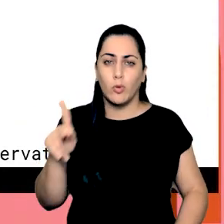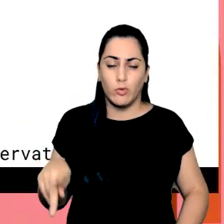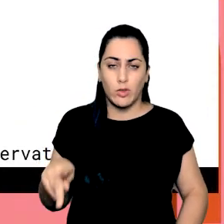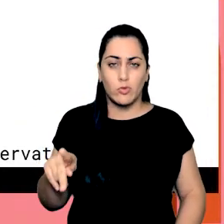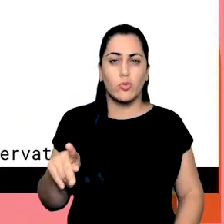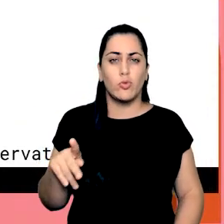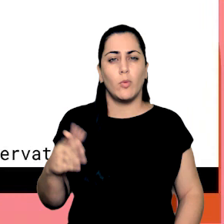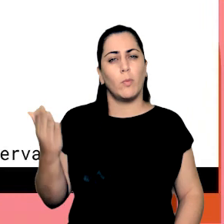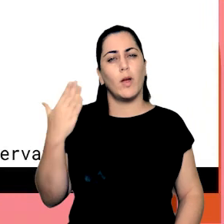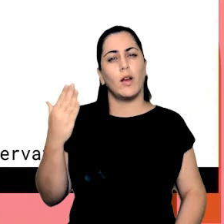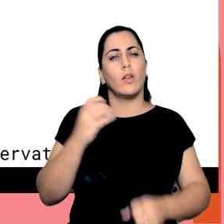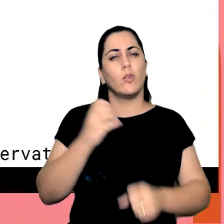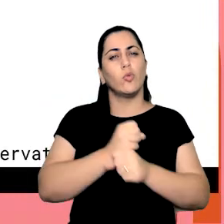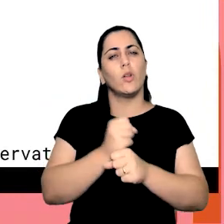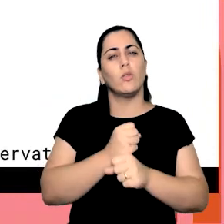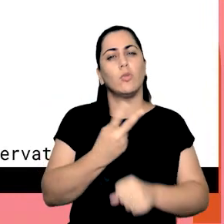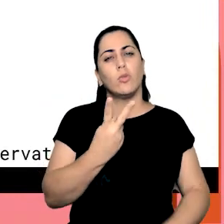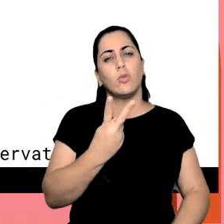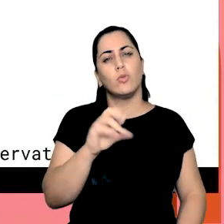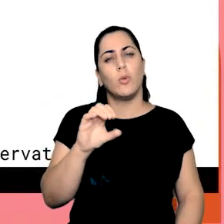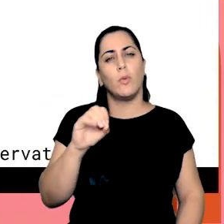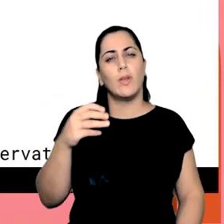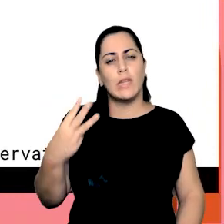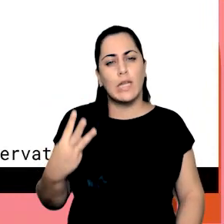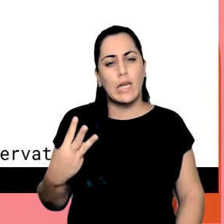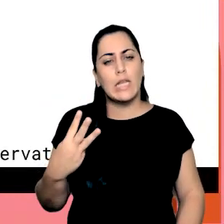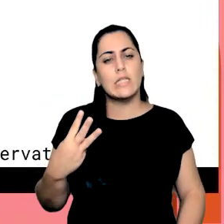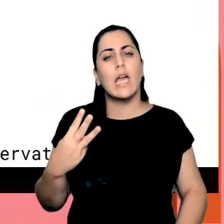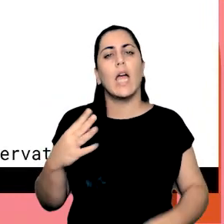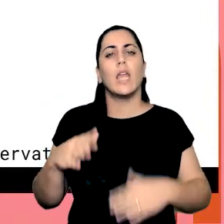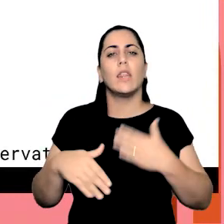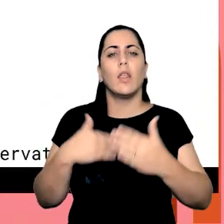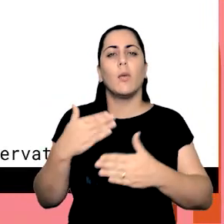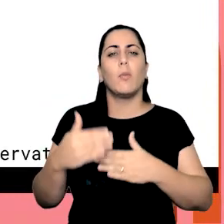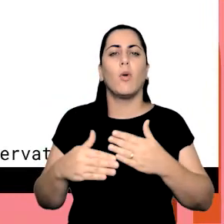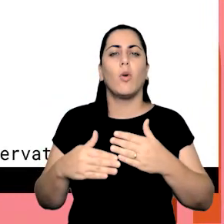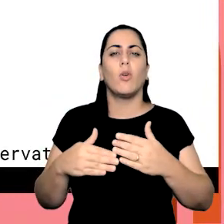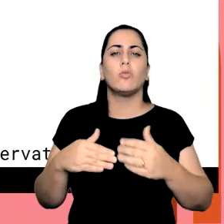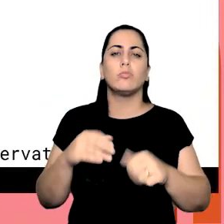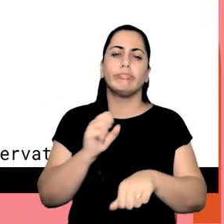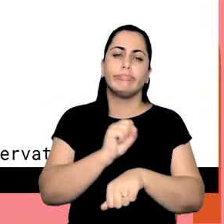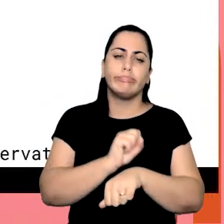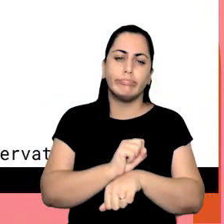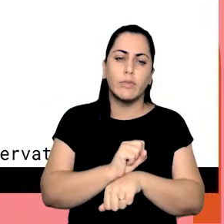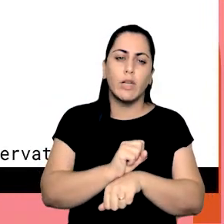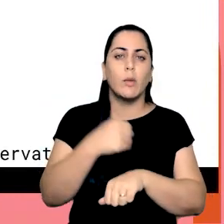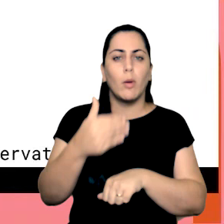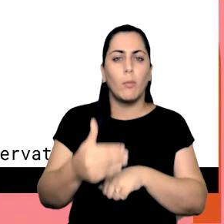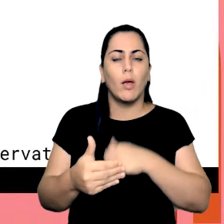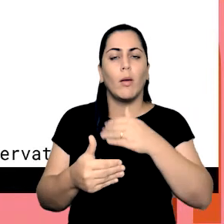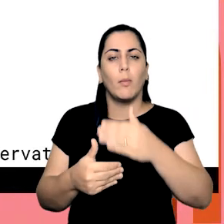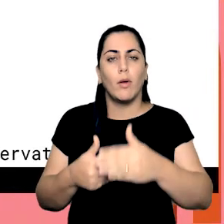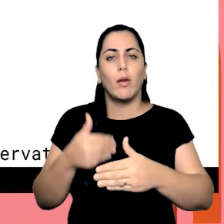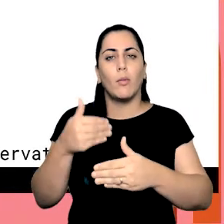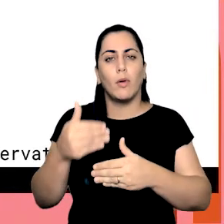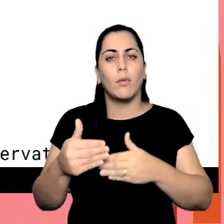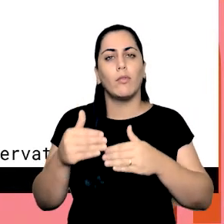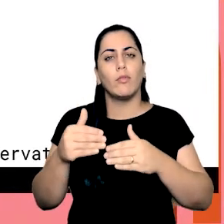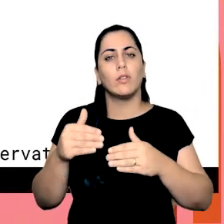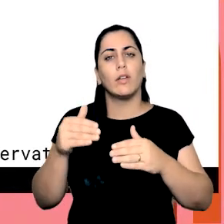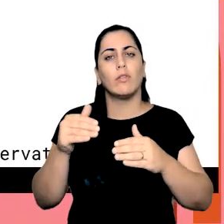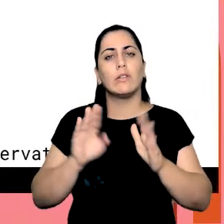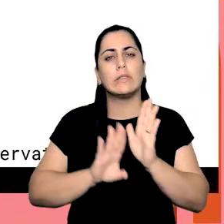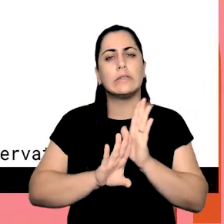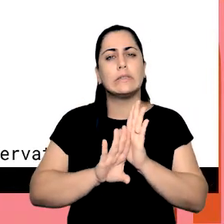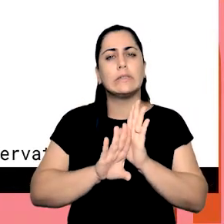início ali dos anos de 2003 teve um boom aí corta para 2000 os anos foram seguindo e teve um declínio